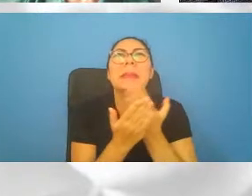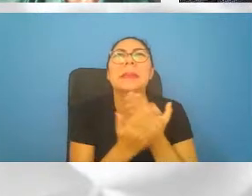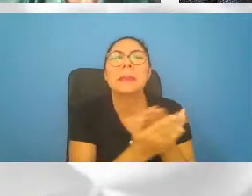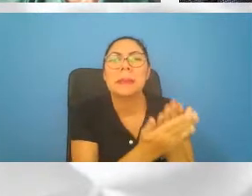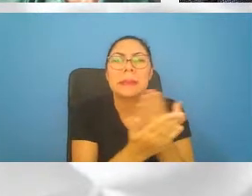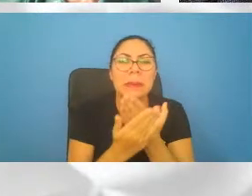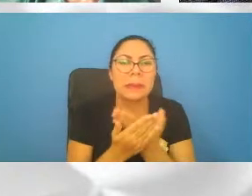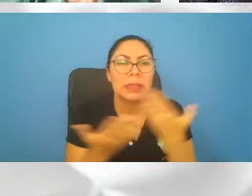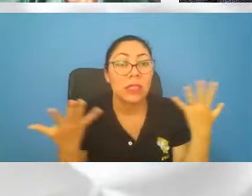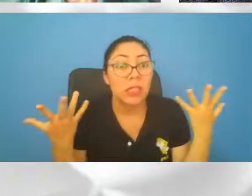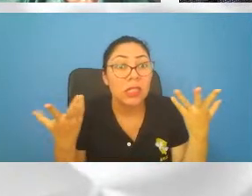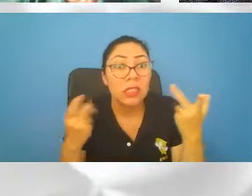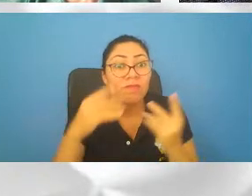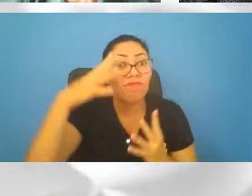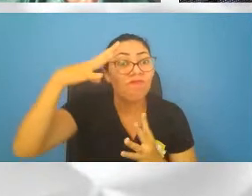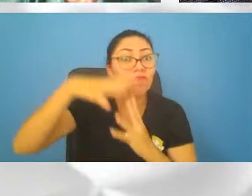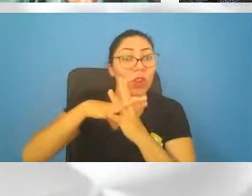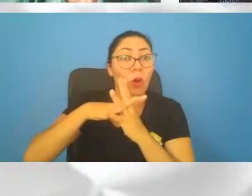segunda.